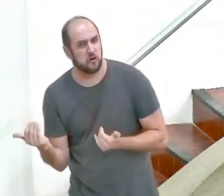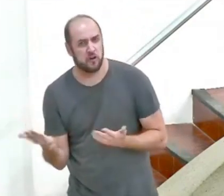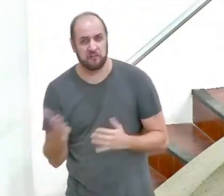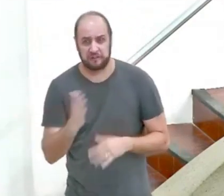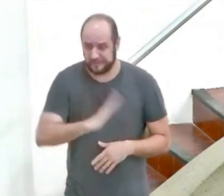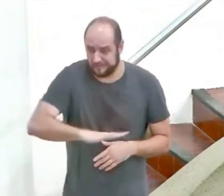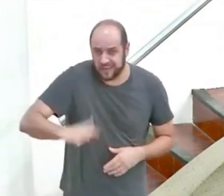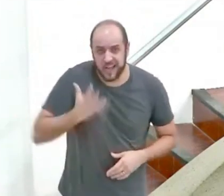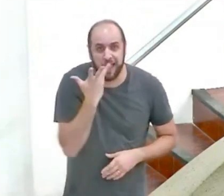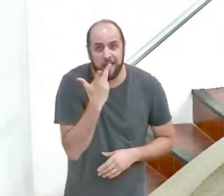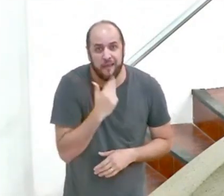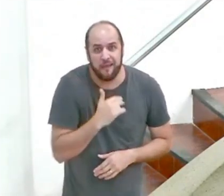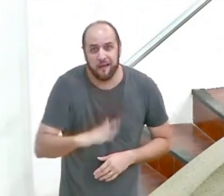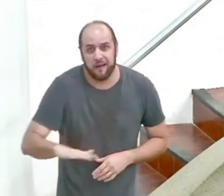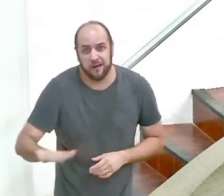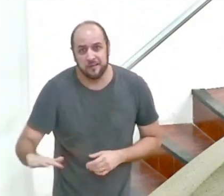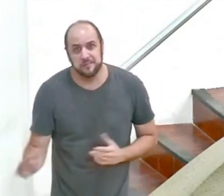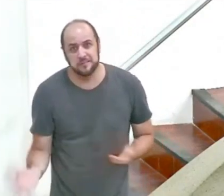a criança